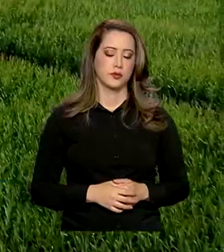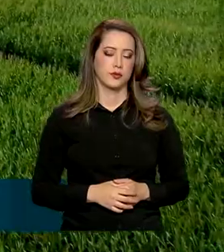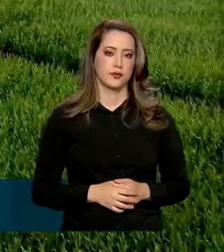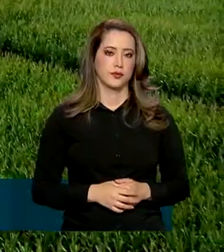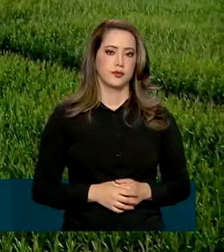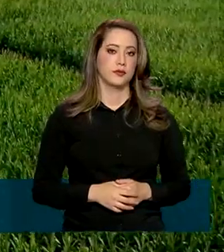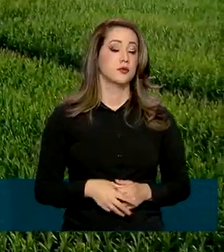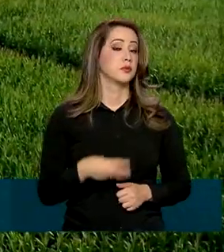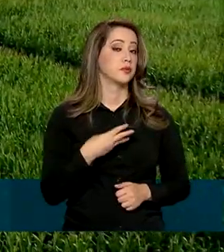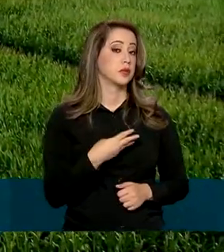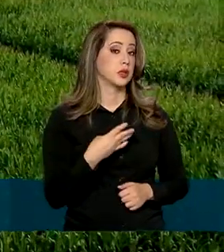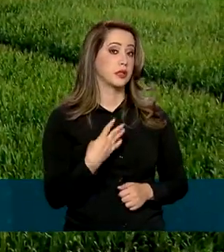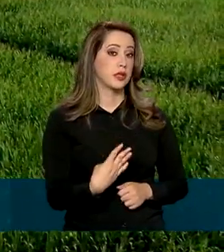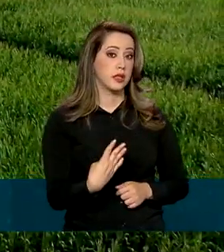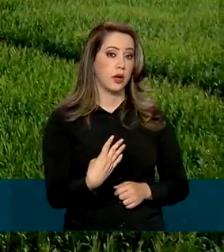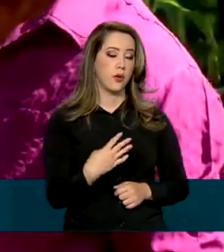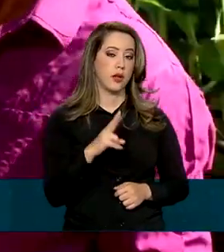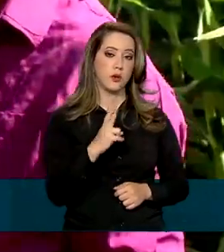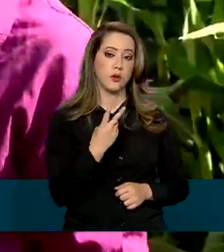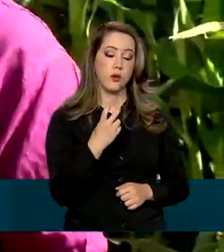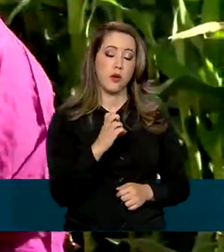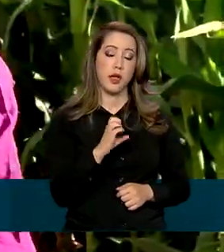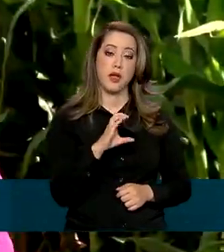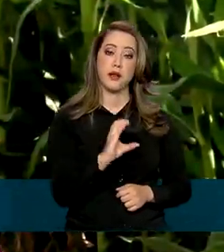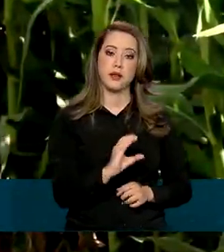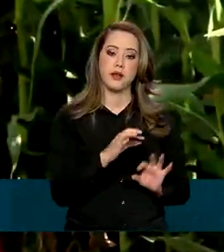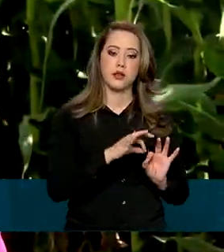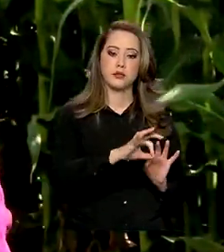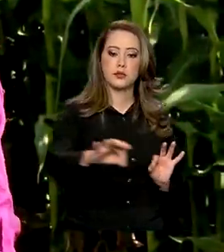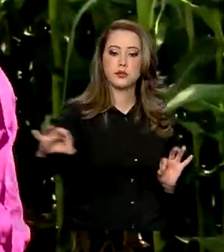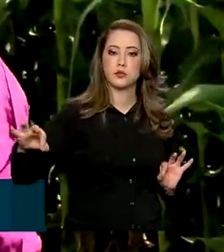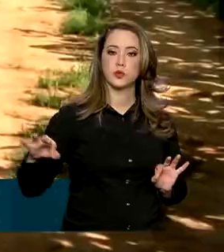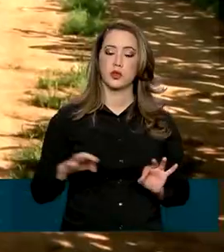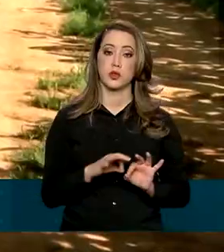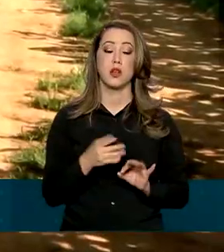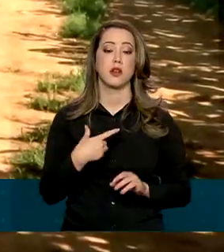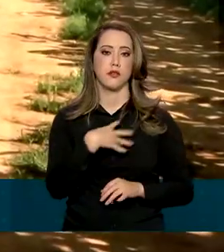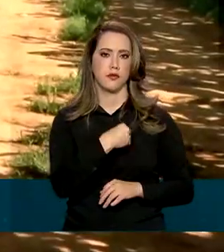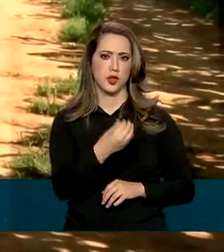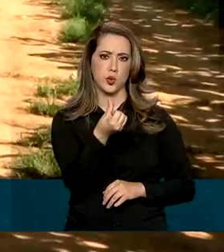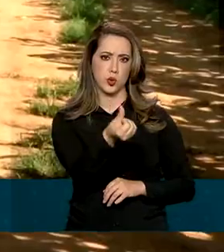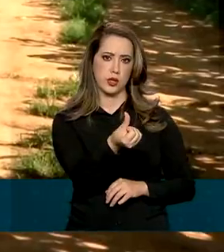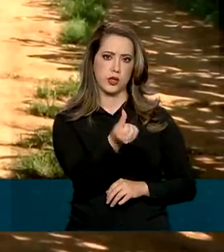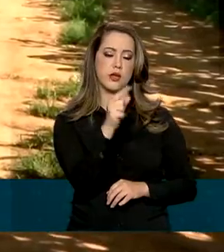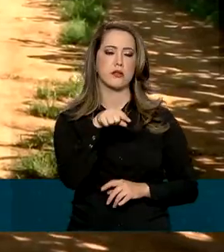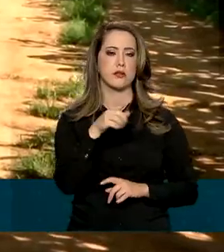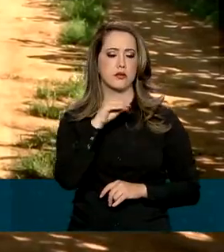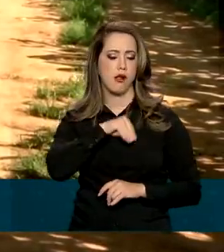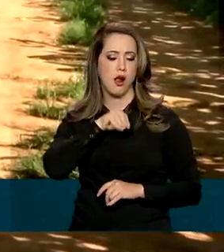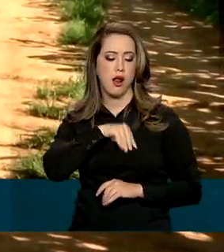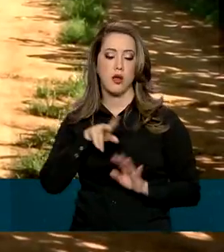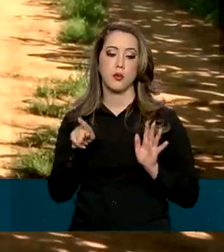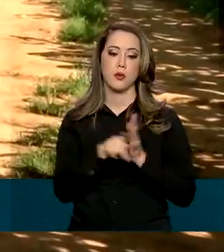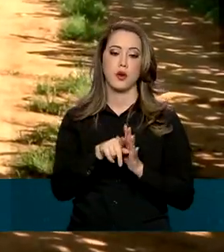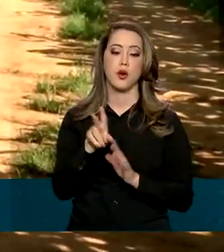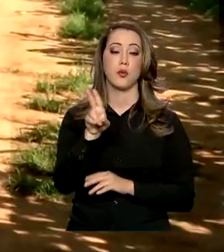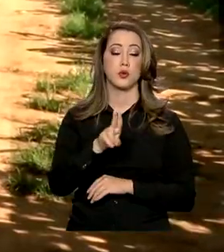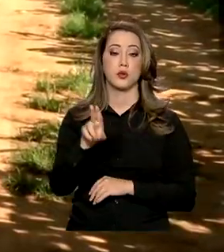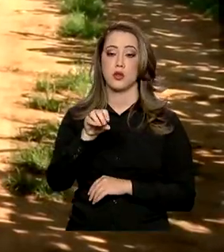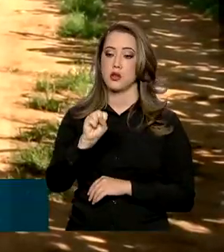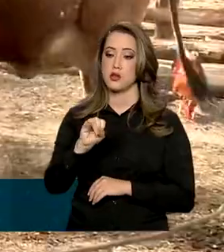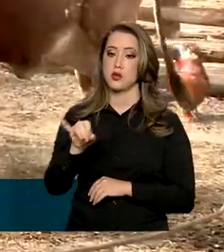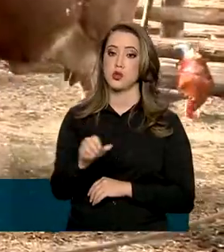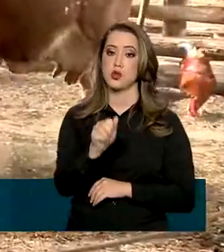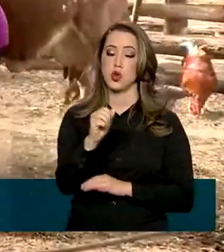Nesses 34 hectares de terra, seu Wagner criou seis filhos e tirou o sustento da família com a produção de soja